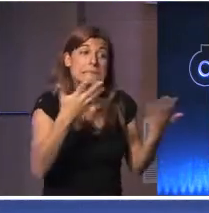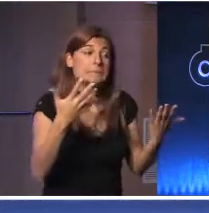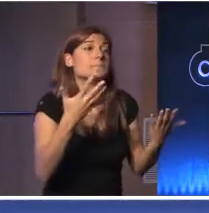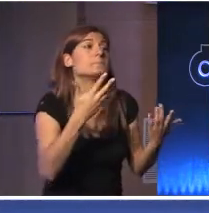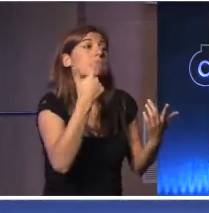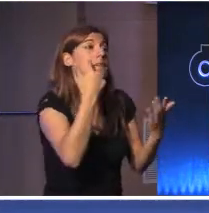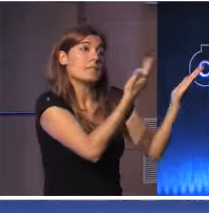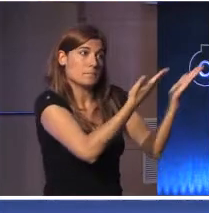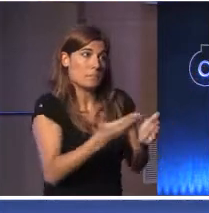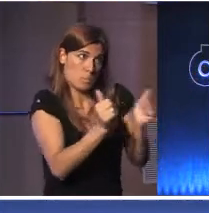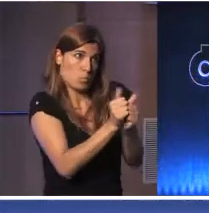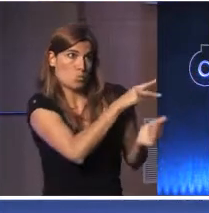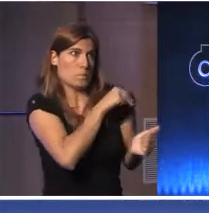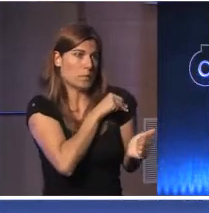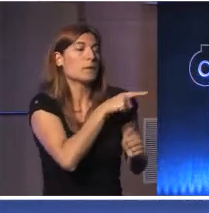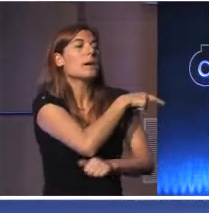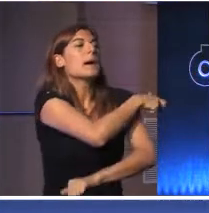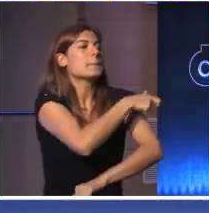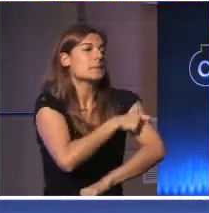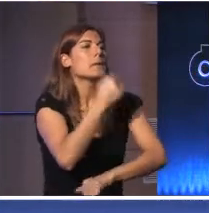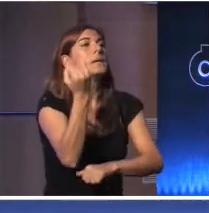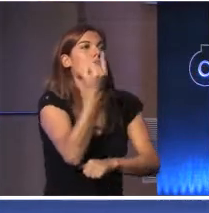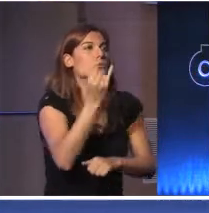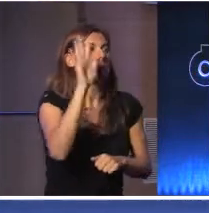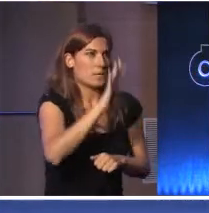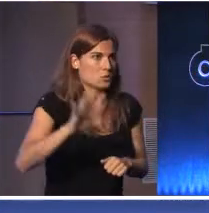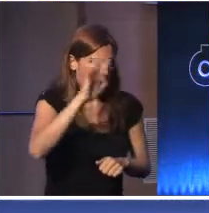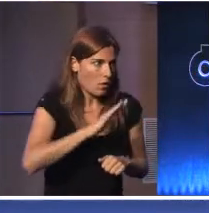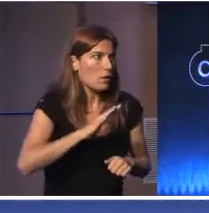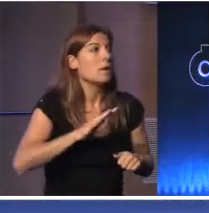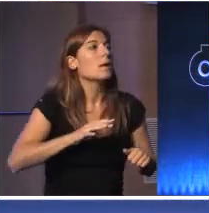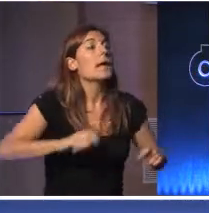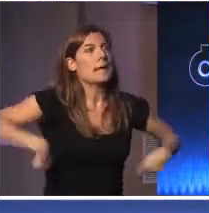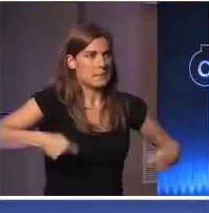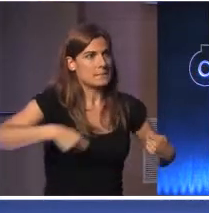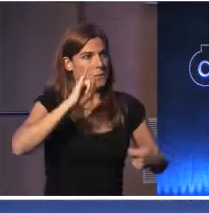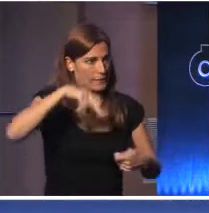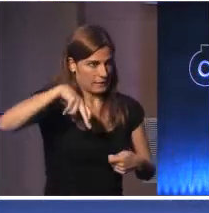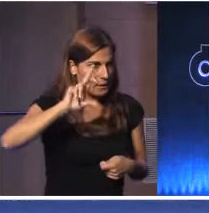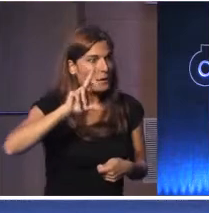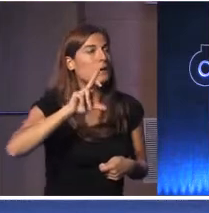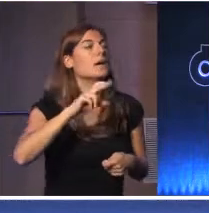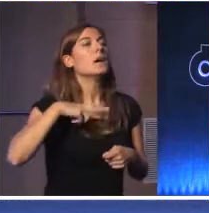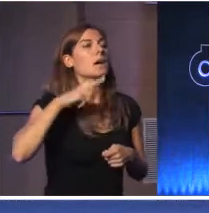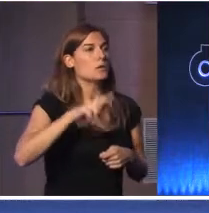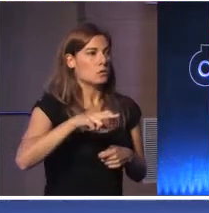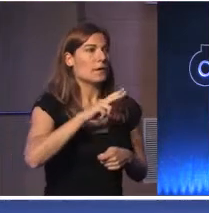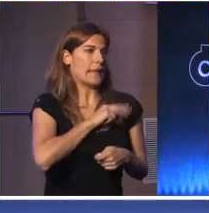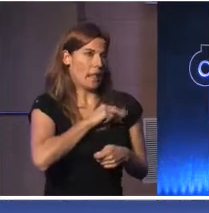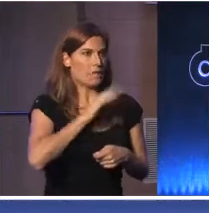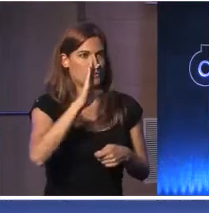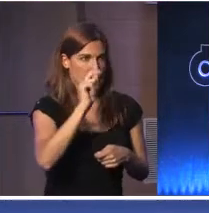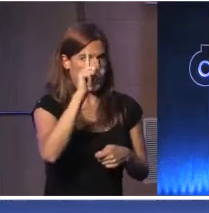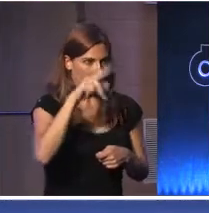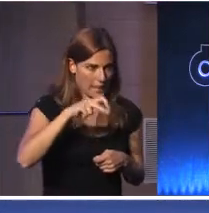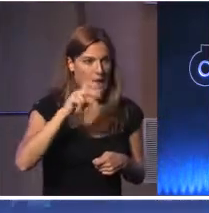vir para o pé de mim e em representação do Instituto Nacional para a Reabilitação, a doutora Helena